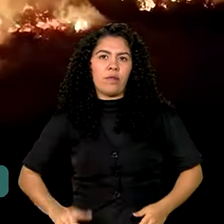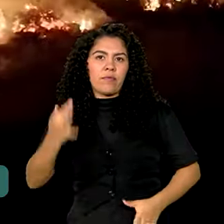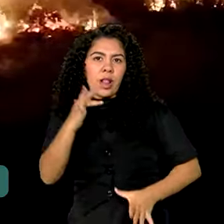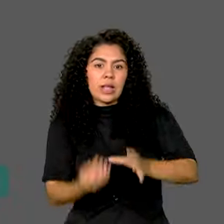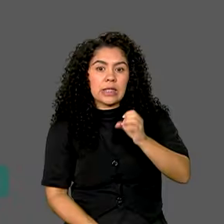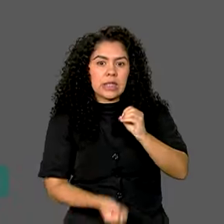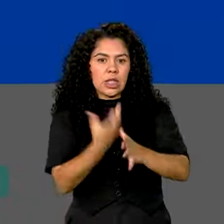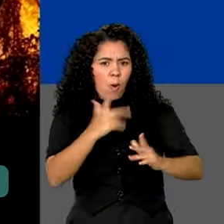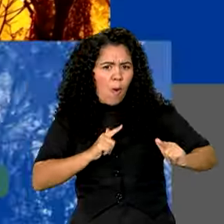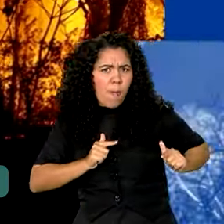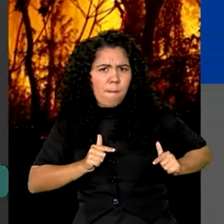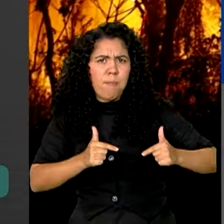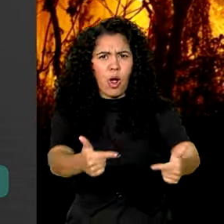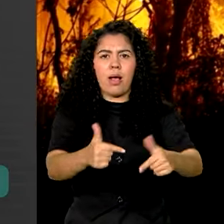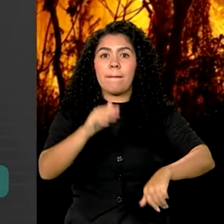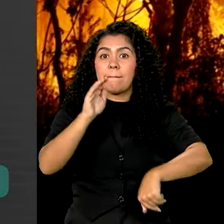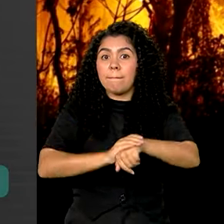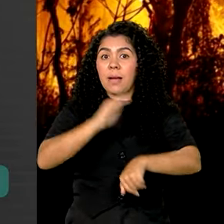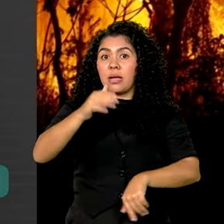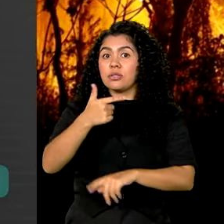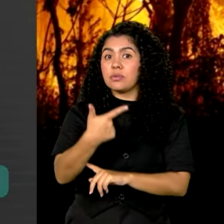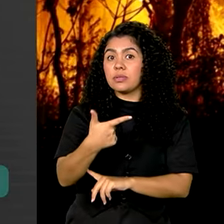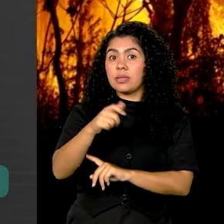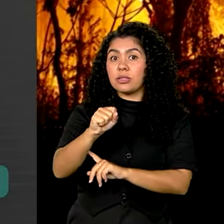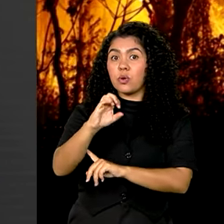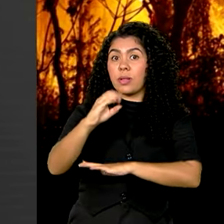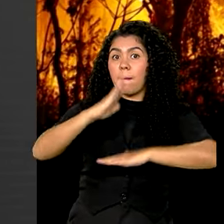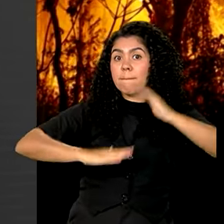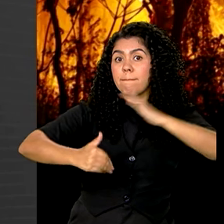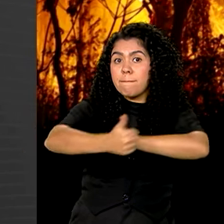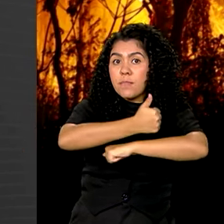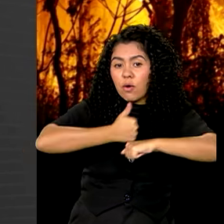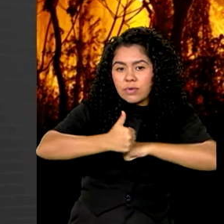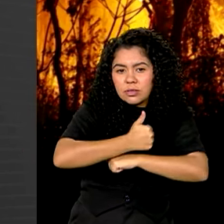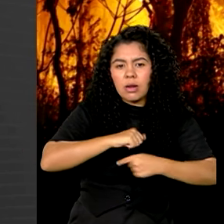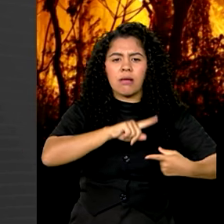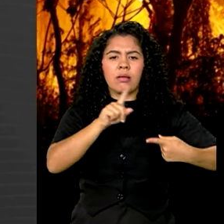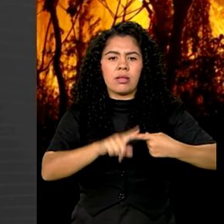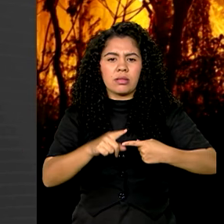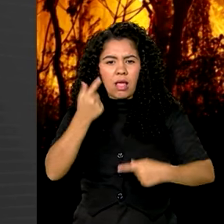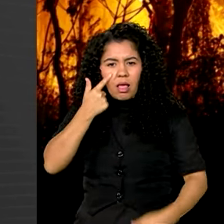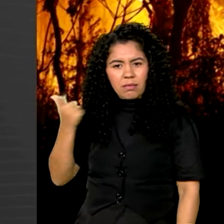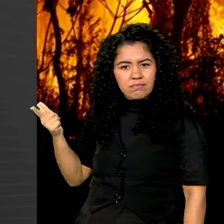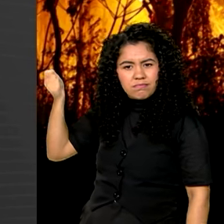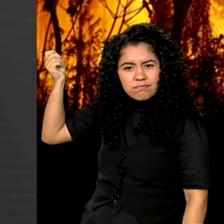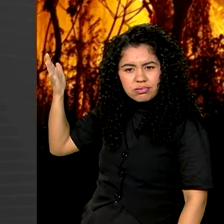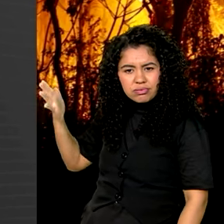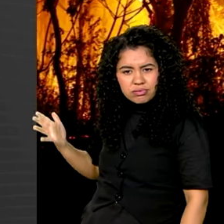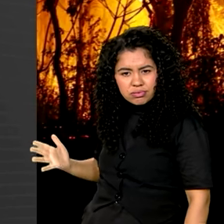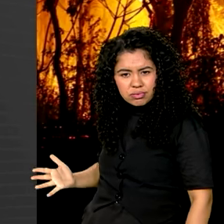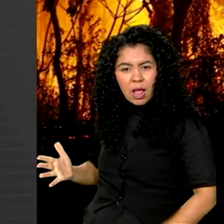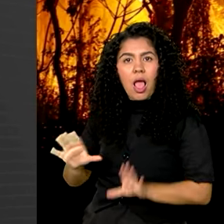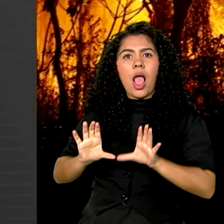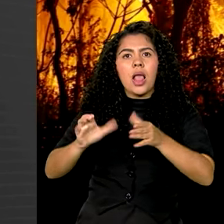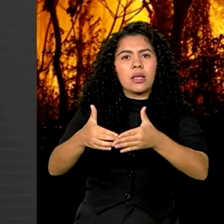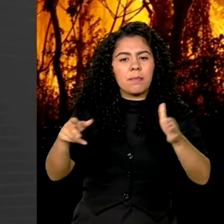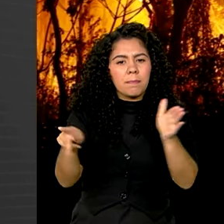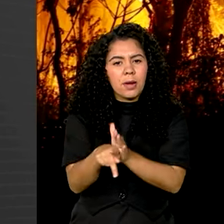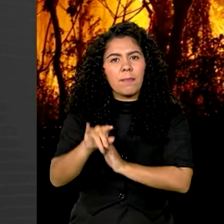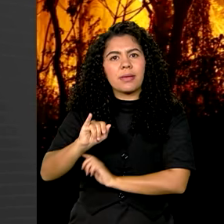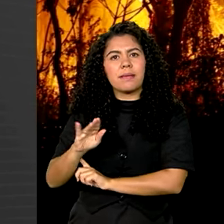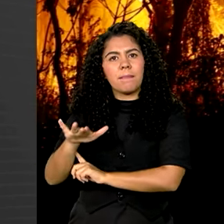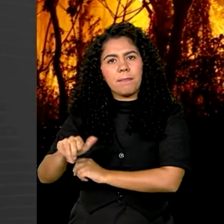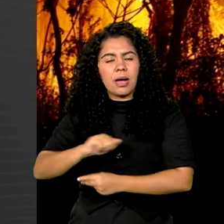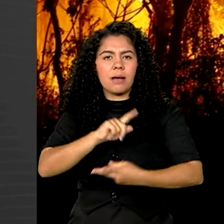-operação. Mais de 280 profissionais, incluindo brigadistas e equipes do Ibama, do ICMBio